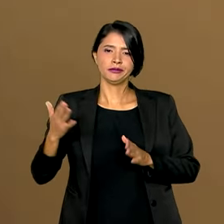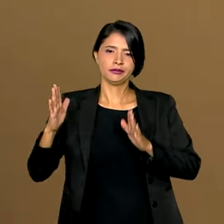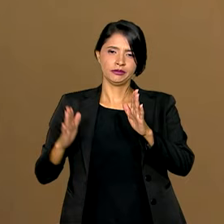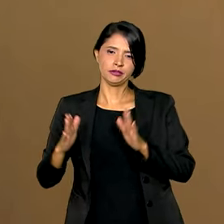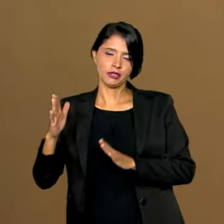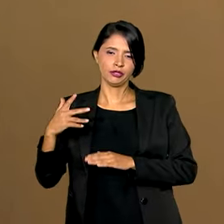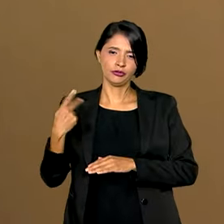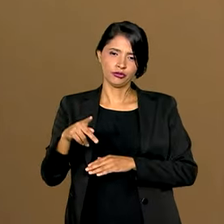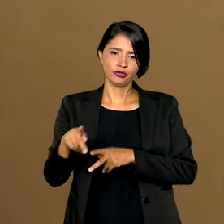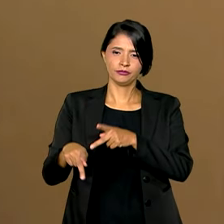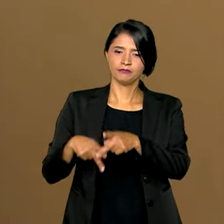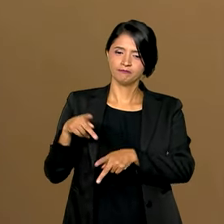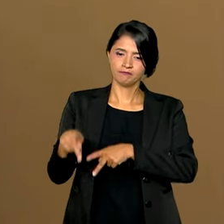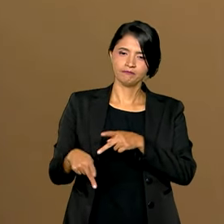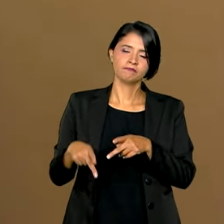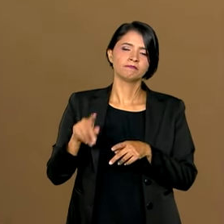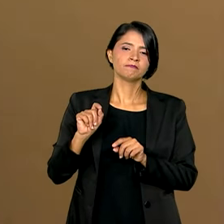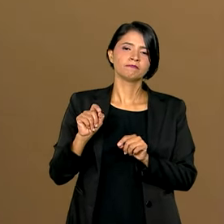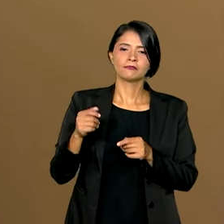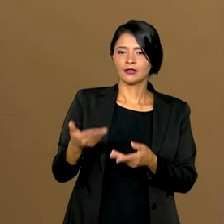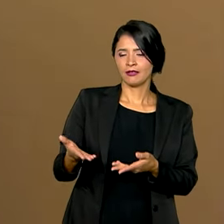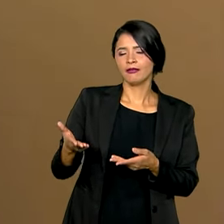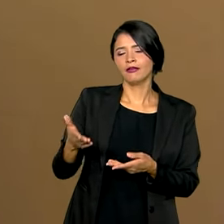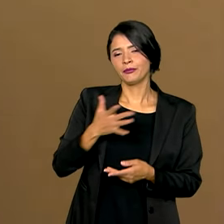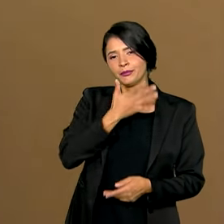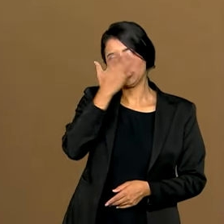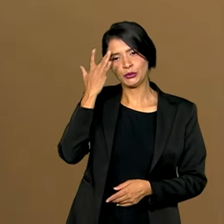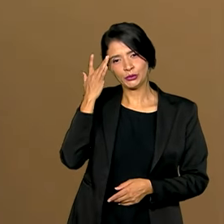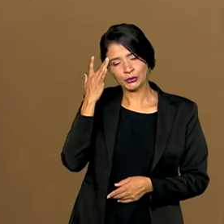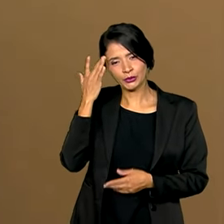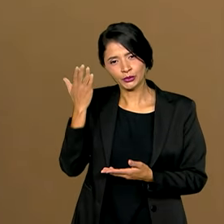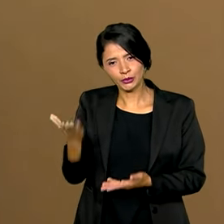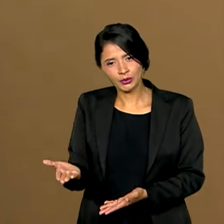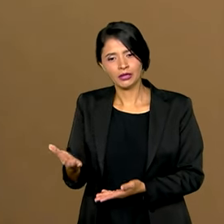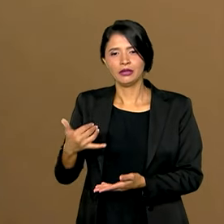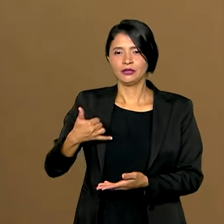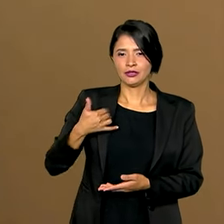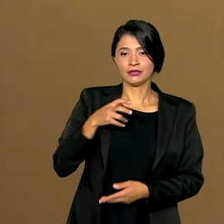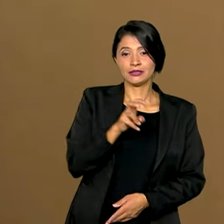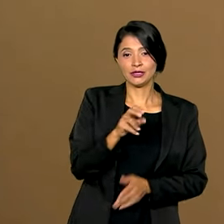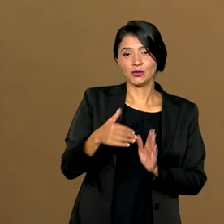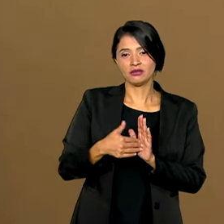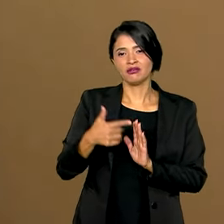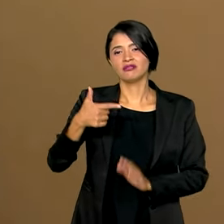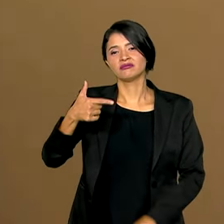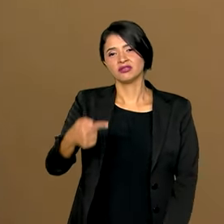da população que são aquelas pessoas de 5 a 17 anos de idade.